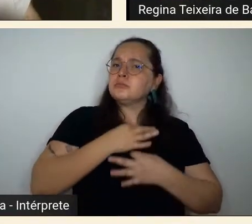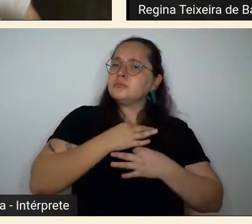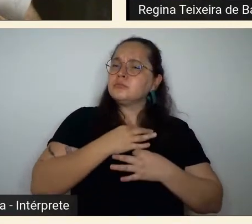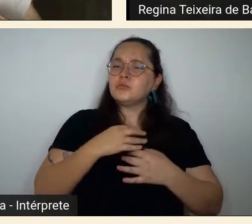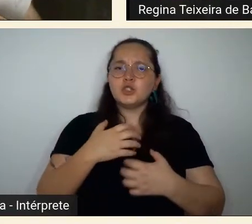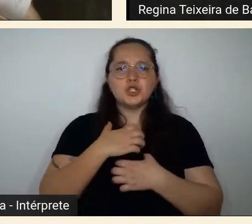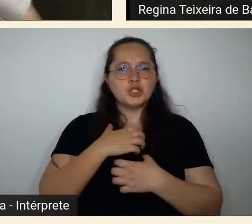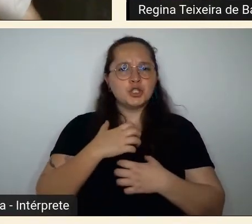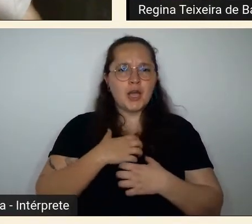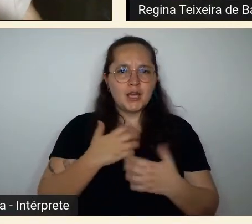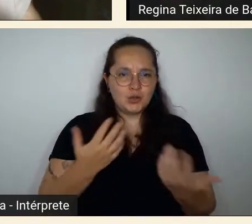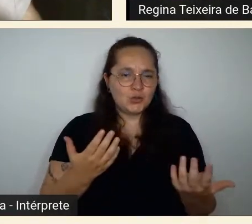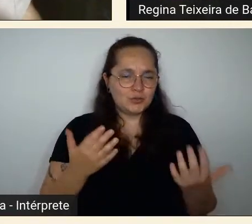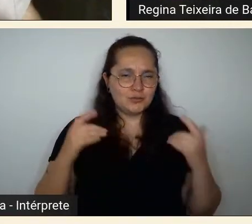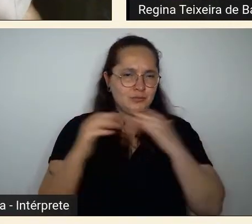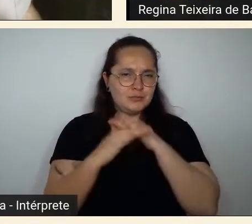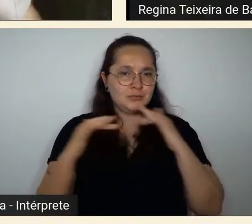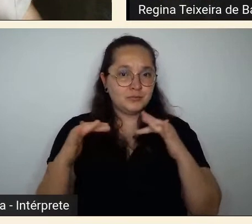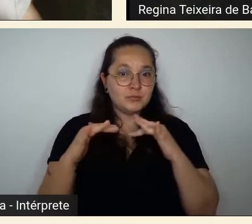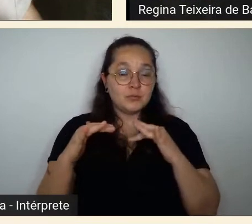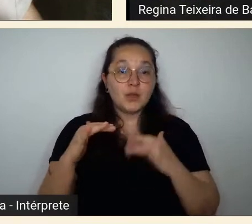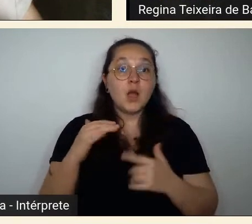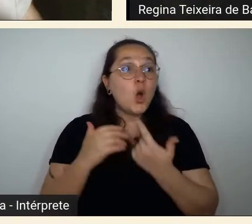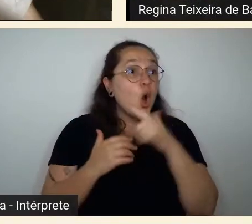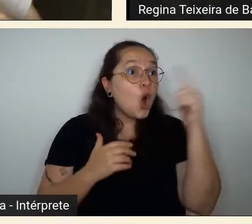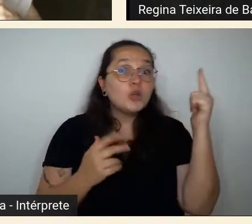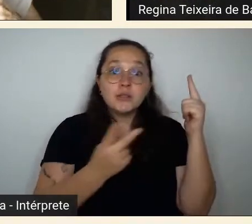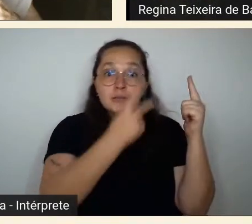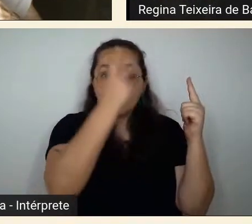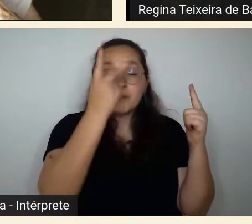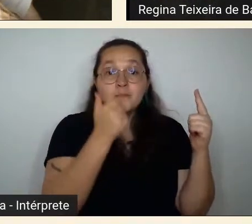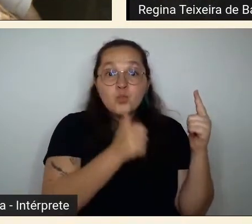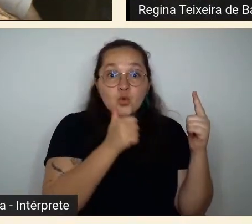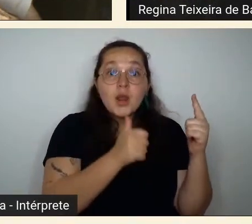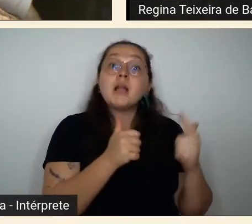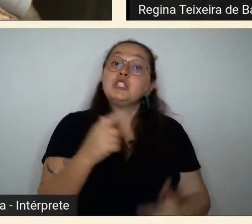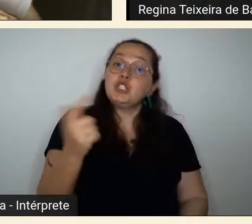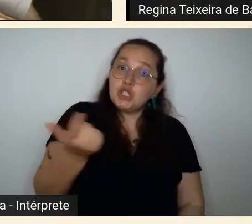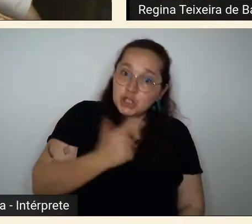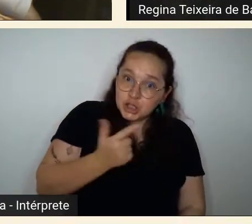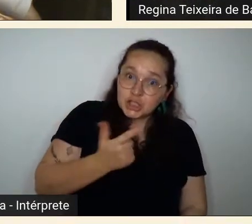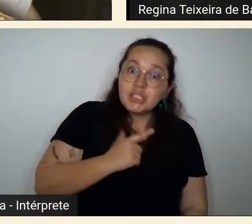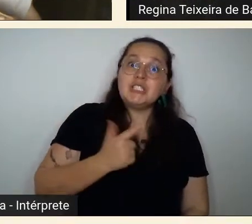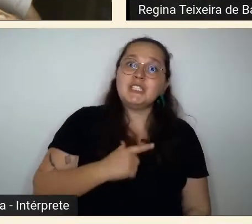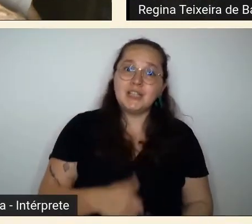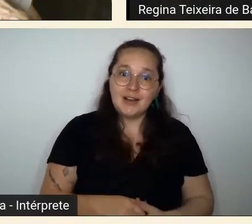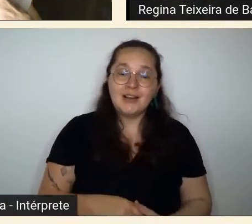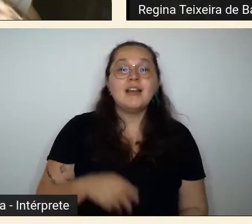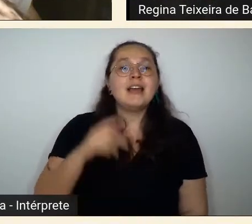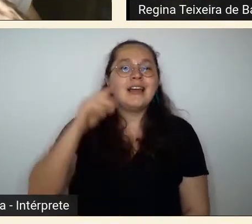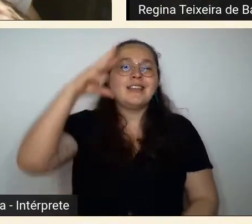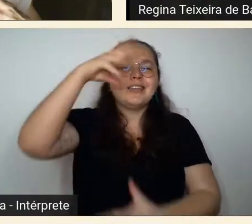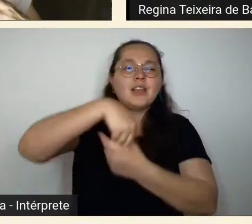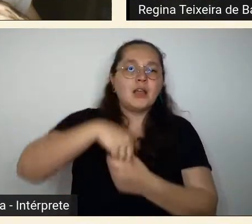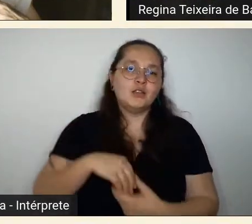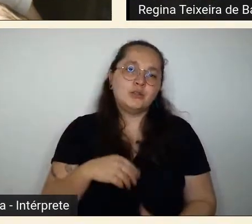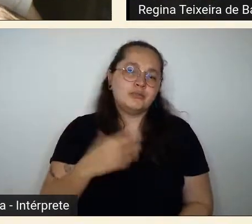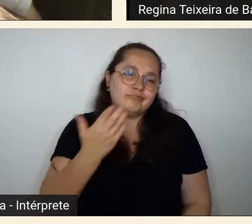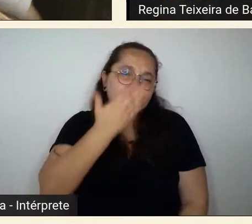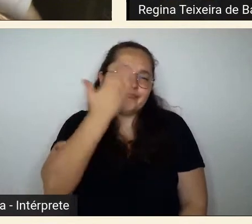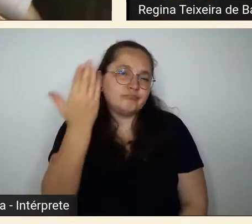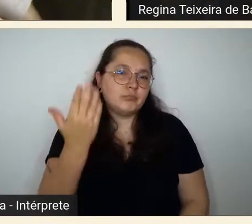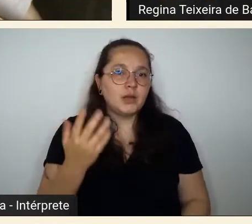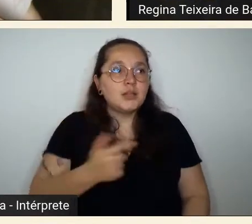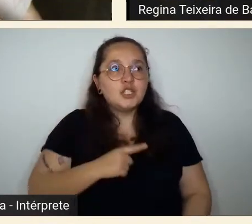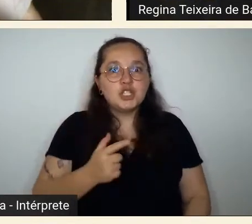que essas mulheres das pensões possuíam e tinham também muito mais uma conversação interessante